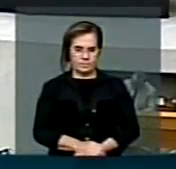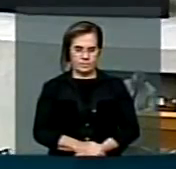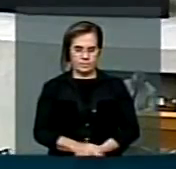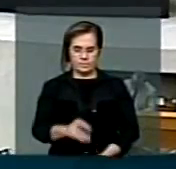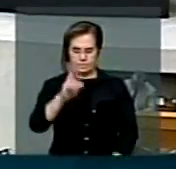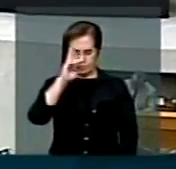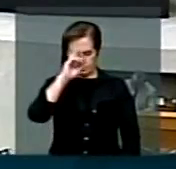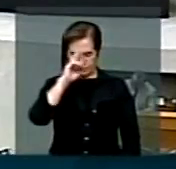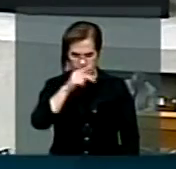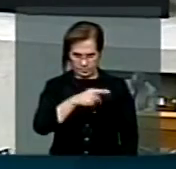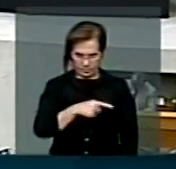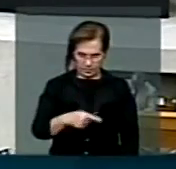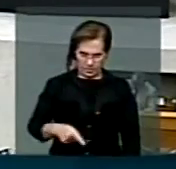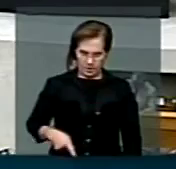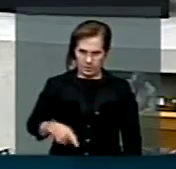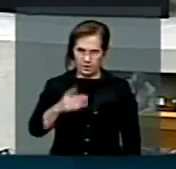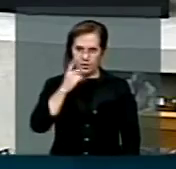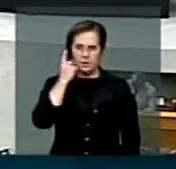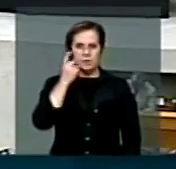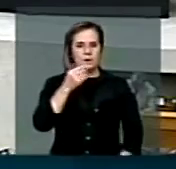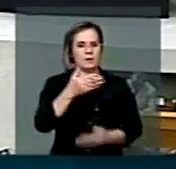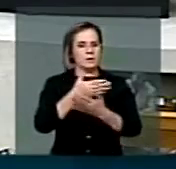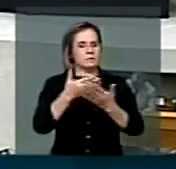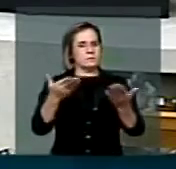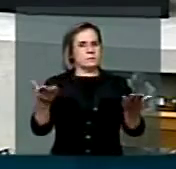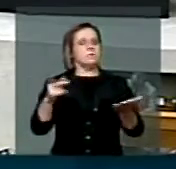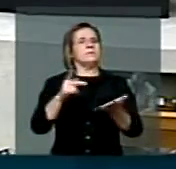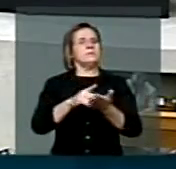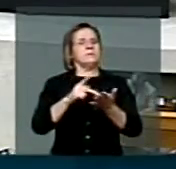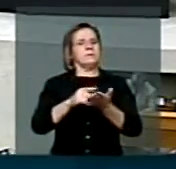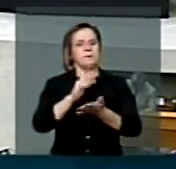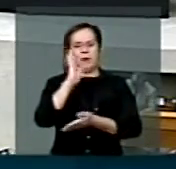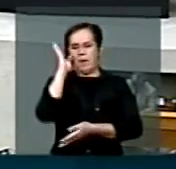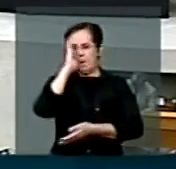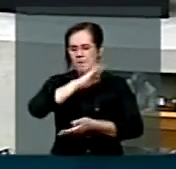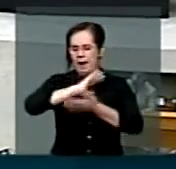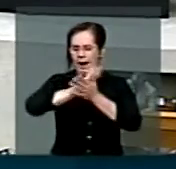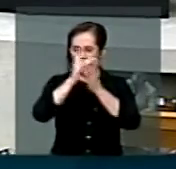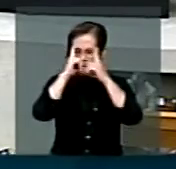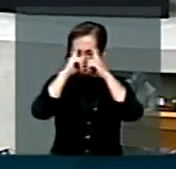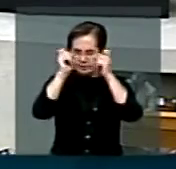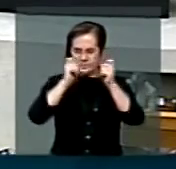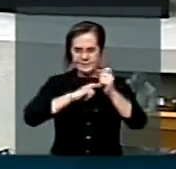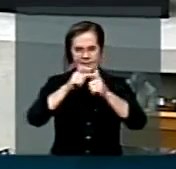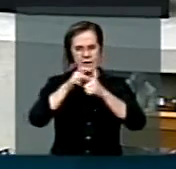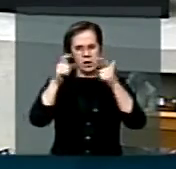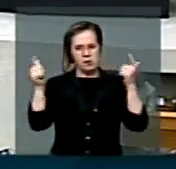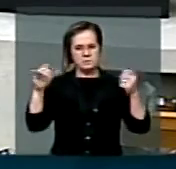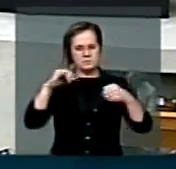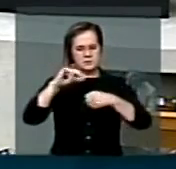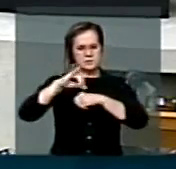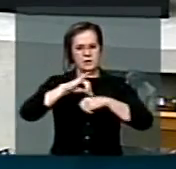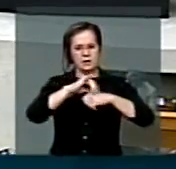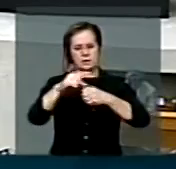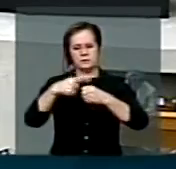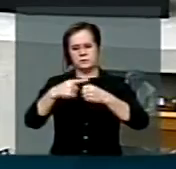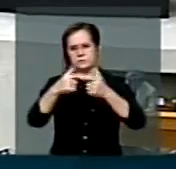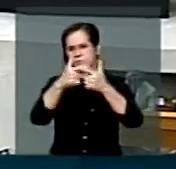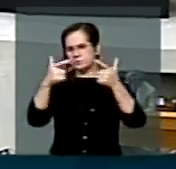Sr. Presidente, Srs. Deputado, notadamente a criminalidade tem aumentado nos grandes centros urbanos.